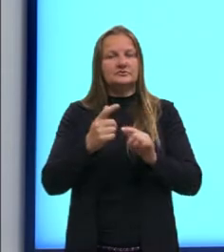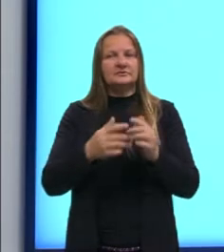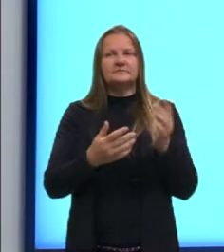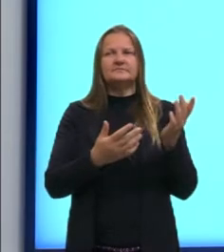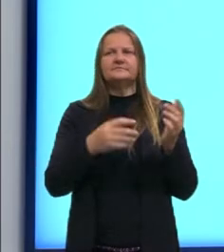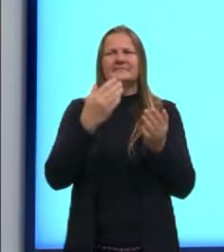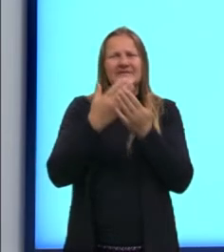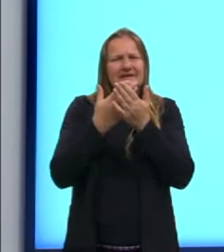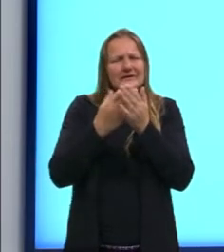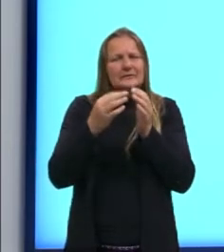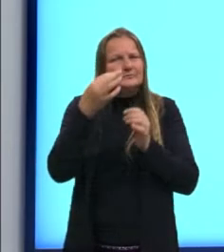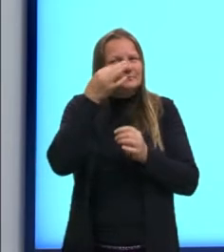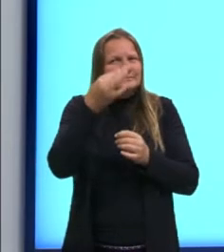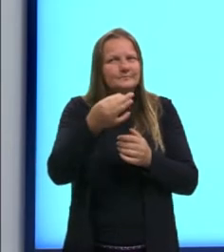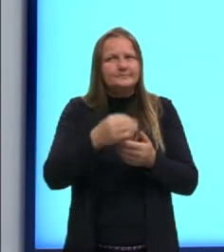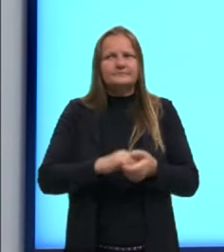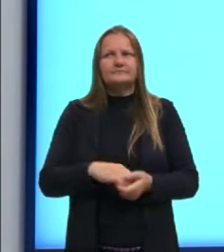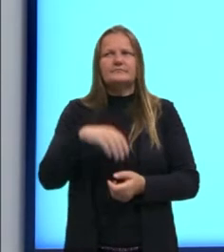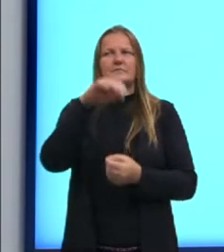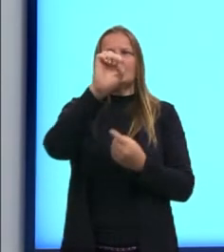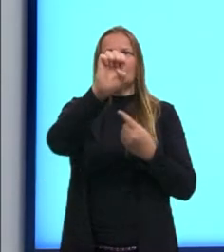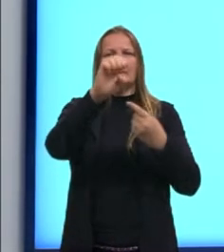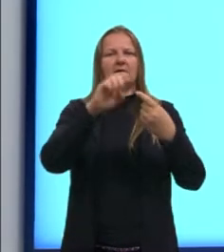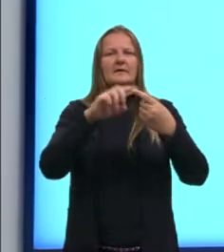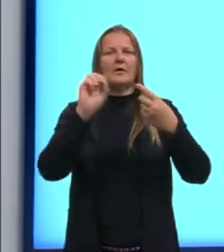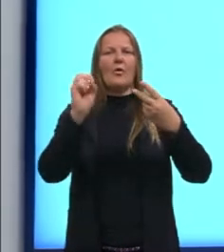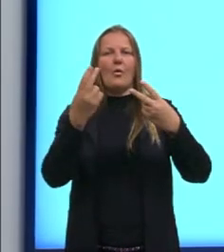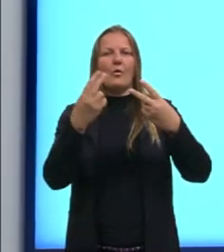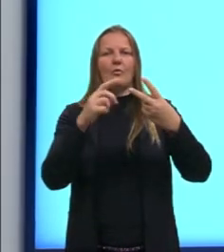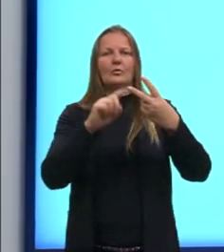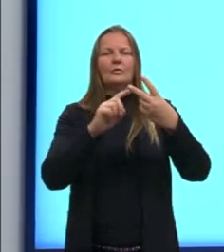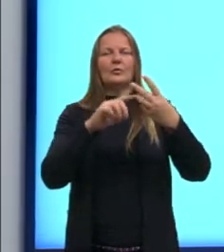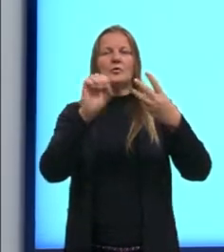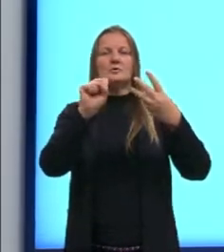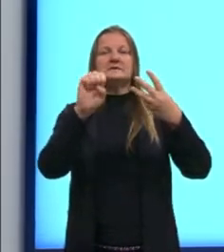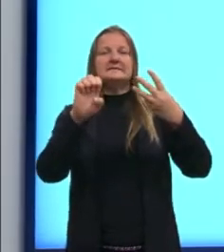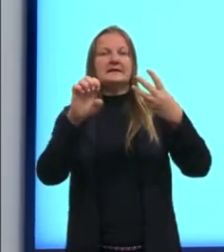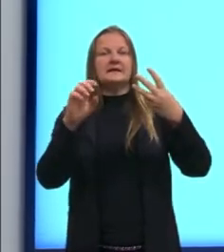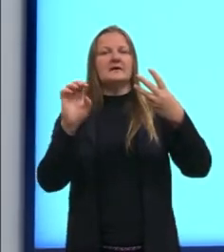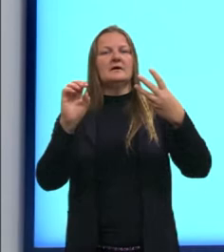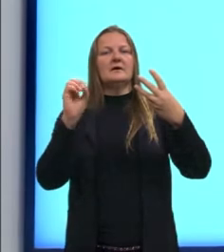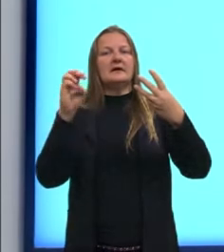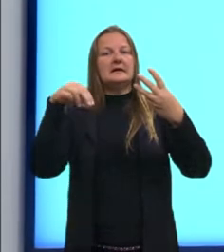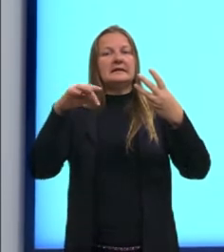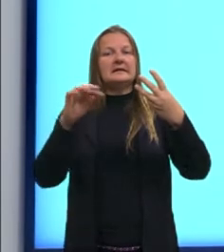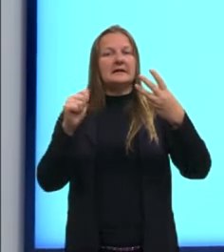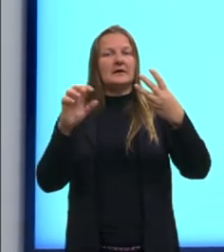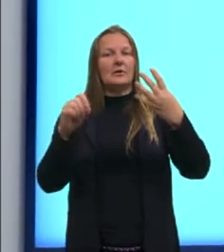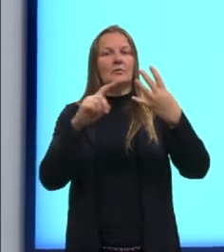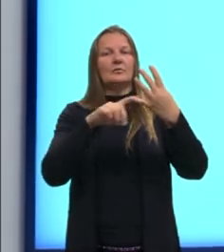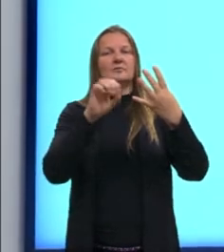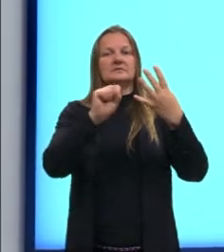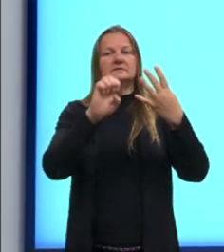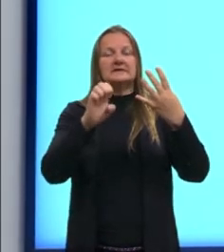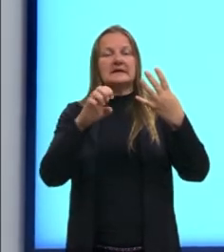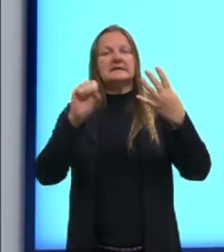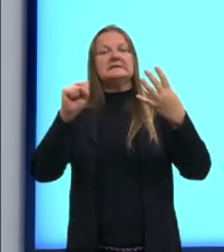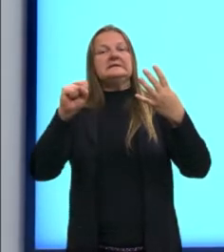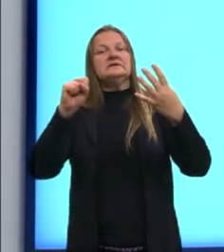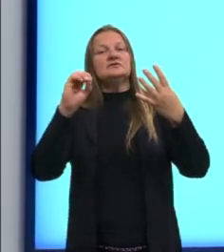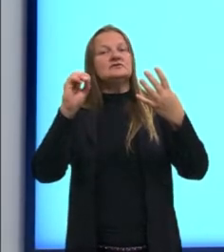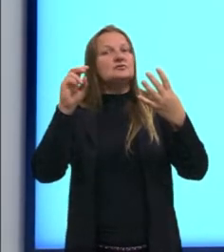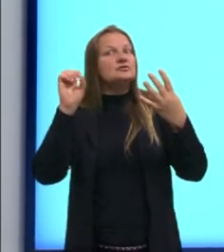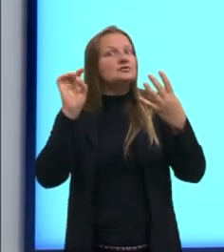Então, nós temos o E, o OU, o C, então. O C e somente C.